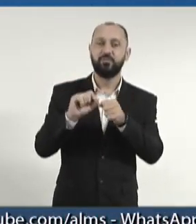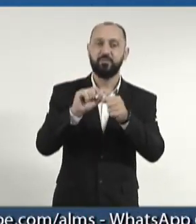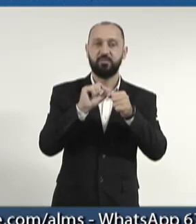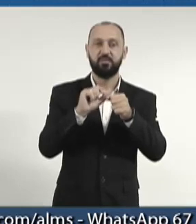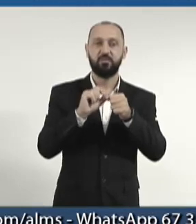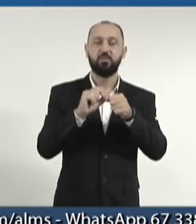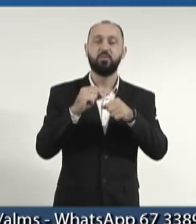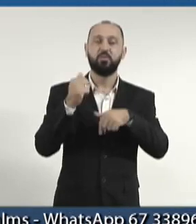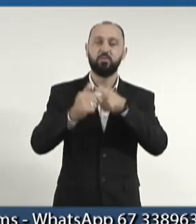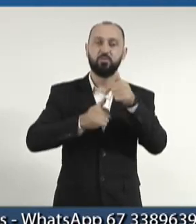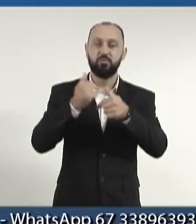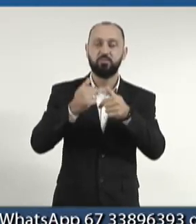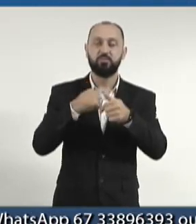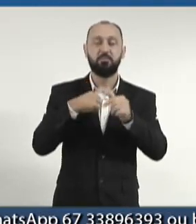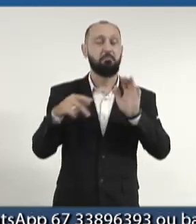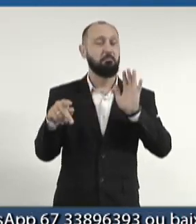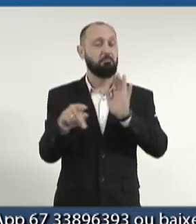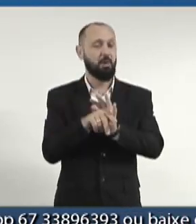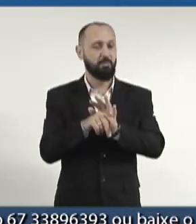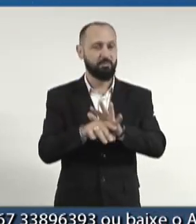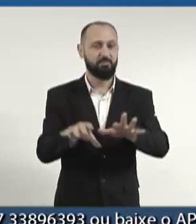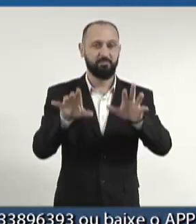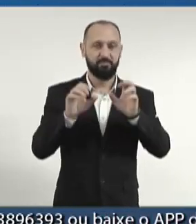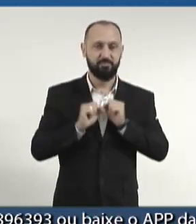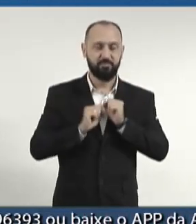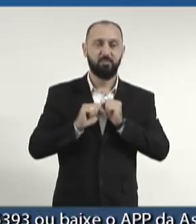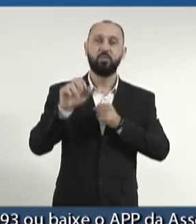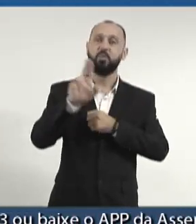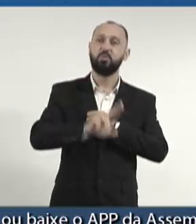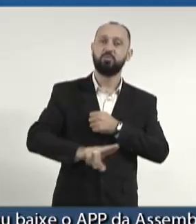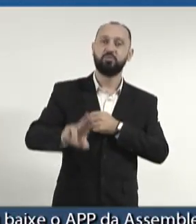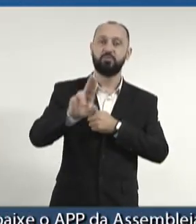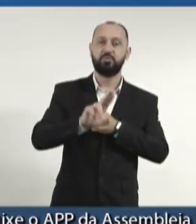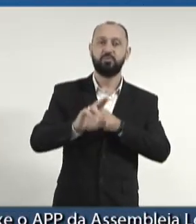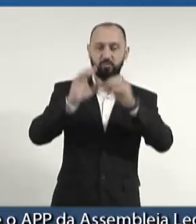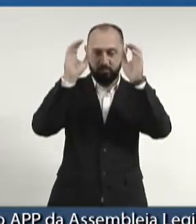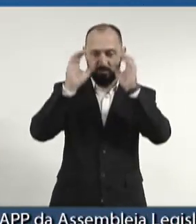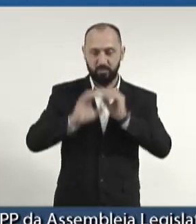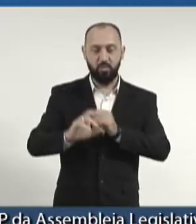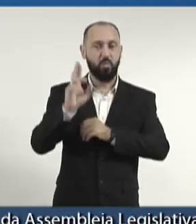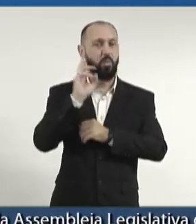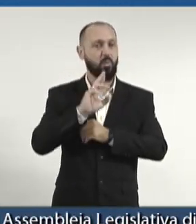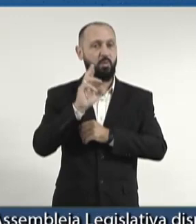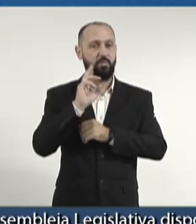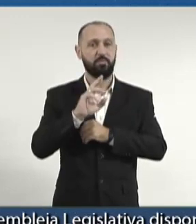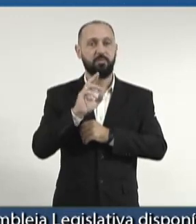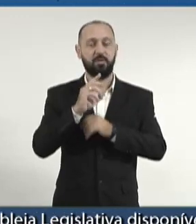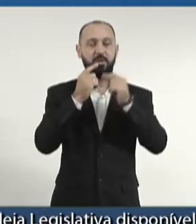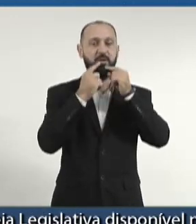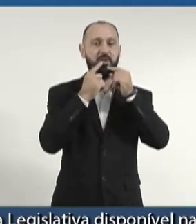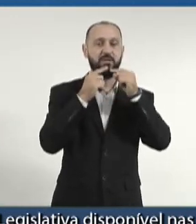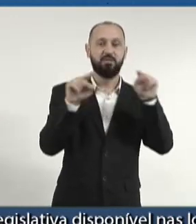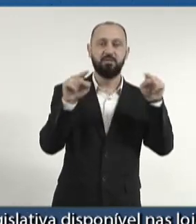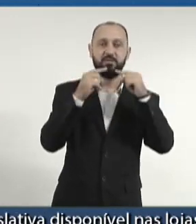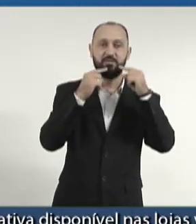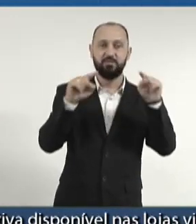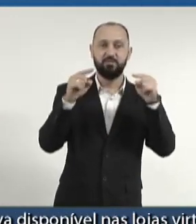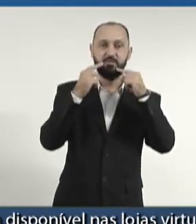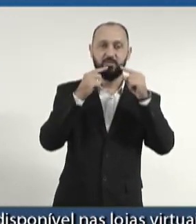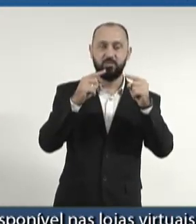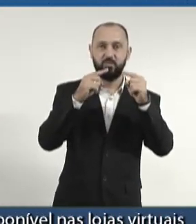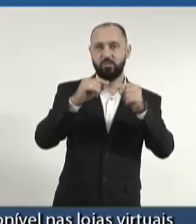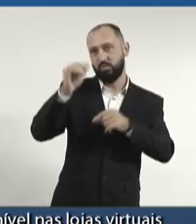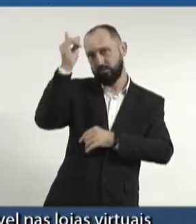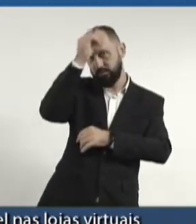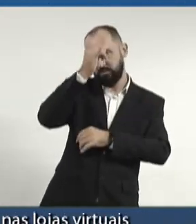os empreendedores natos, as usufruem o cidadão comum, e as criticam os imbecis